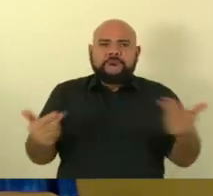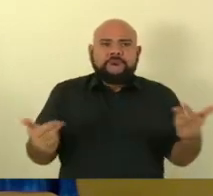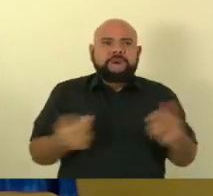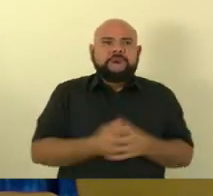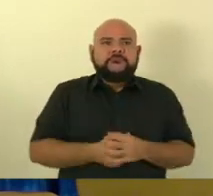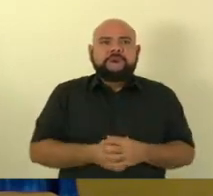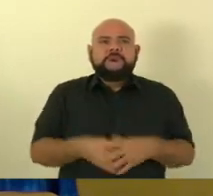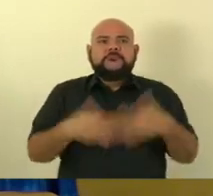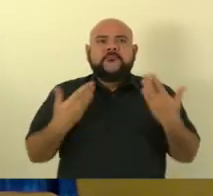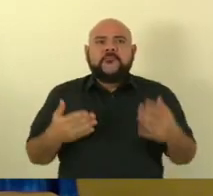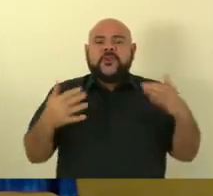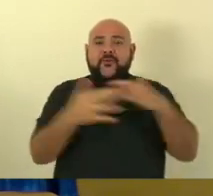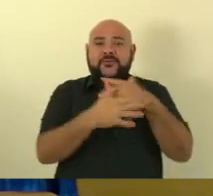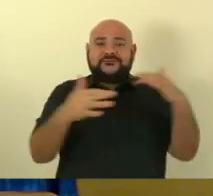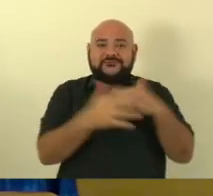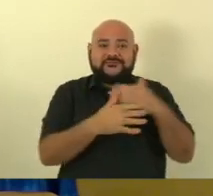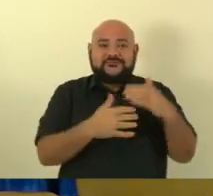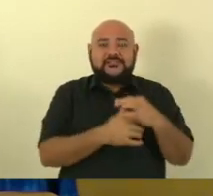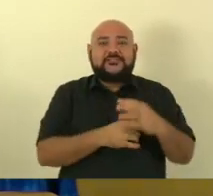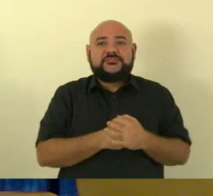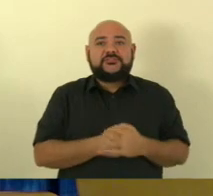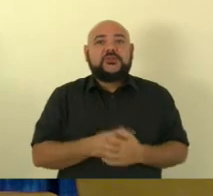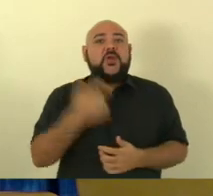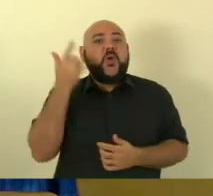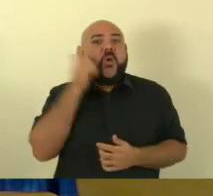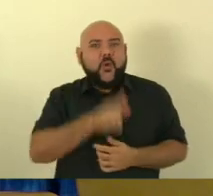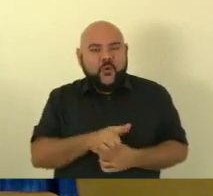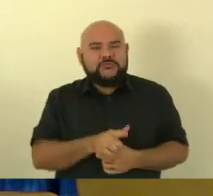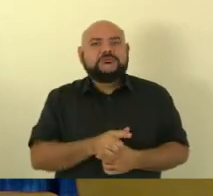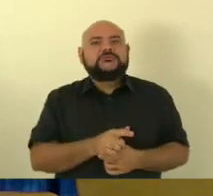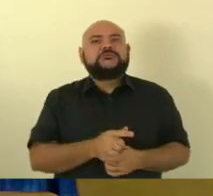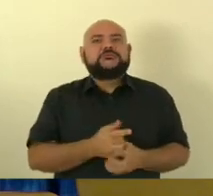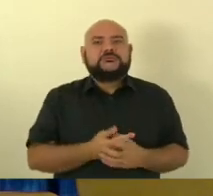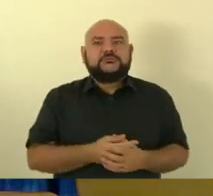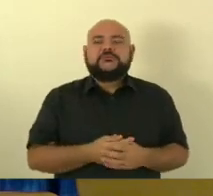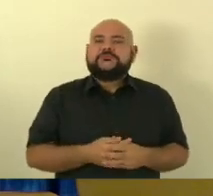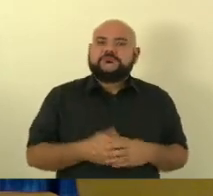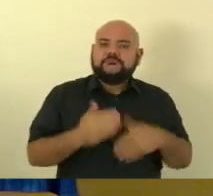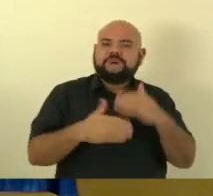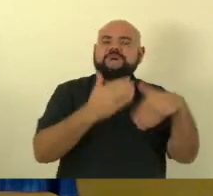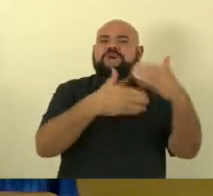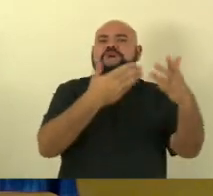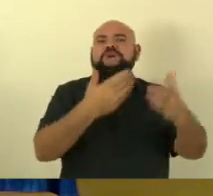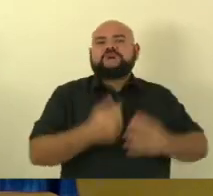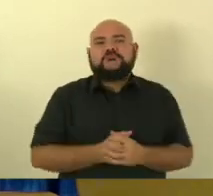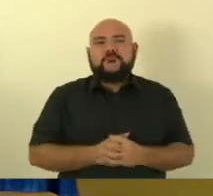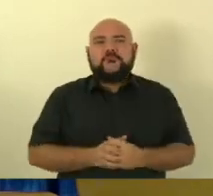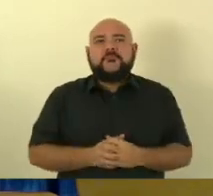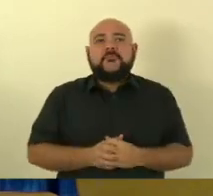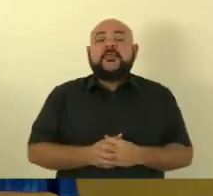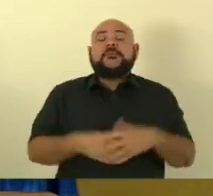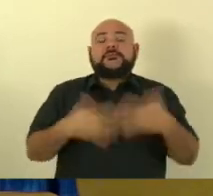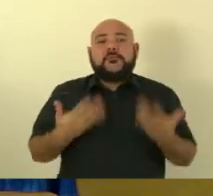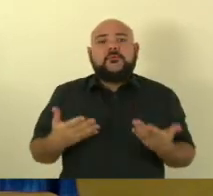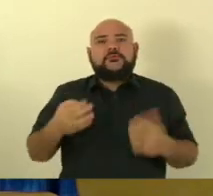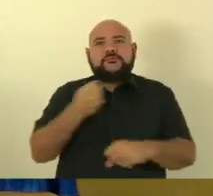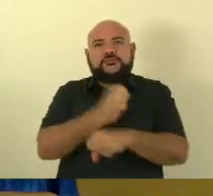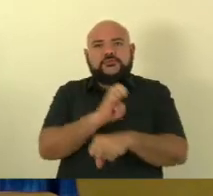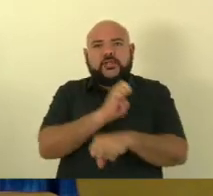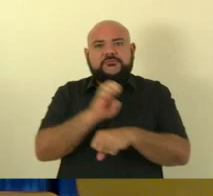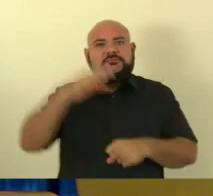município ele possa suportar aquele gasto mas nós precisamos avançar e o estado do espírito santo precisa colocar